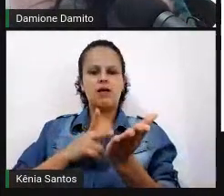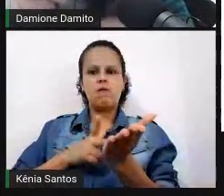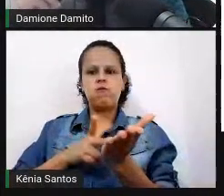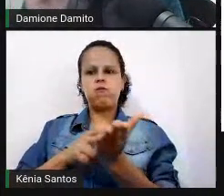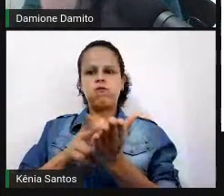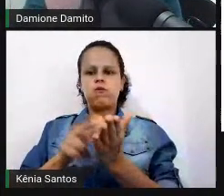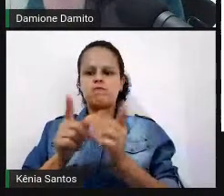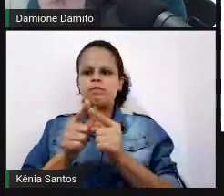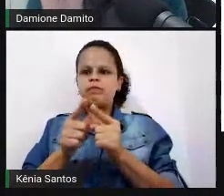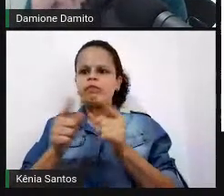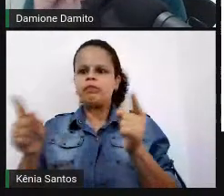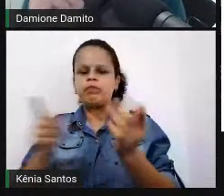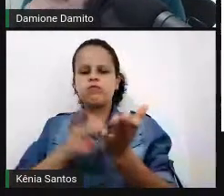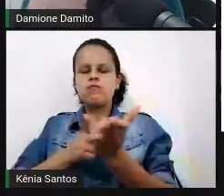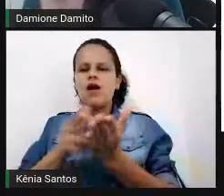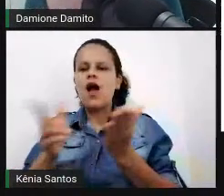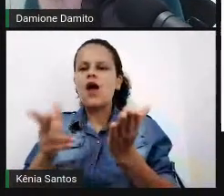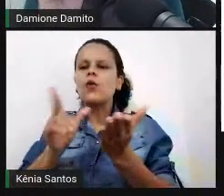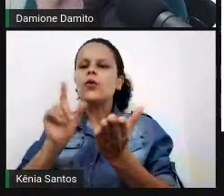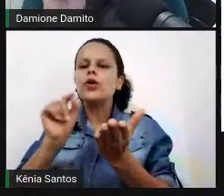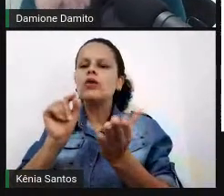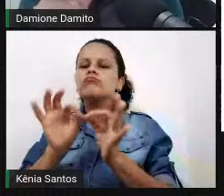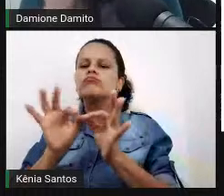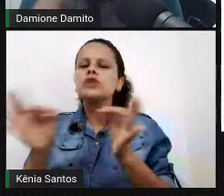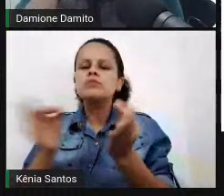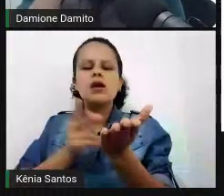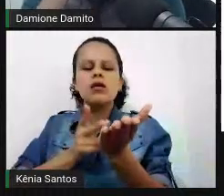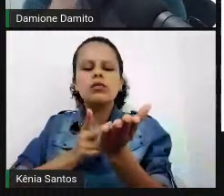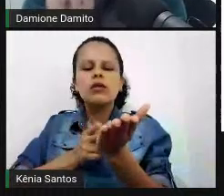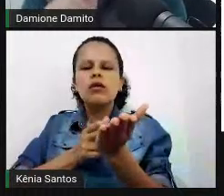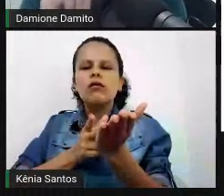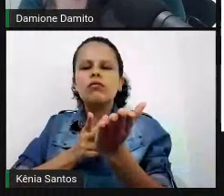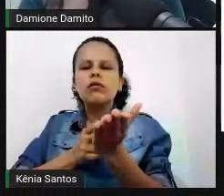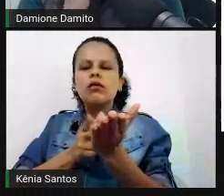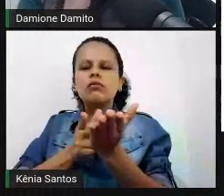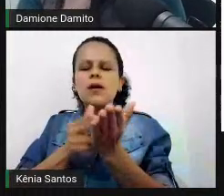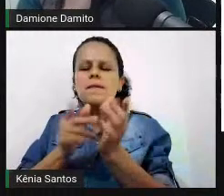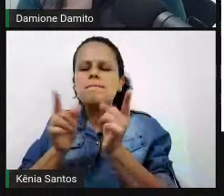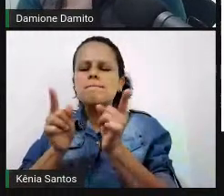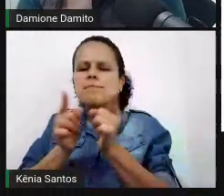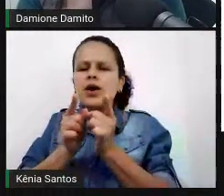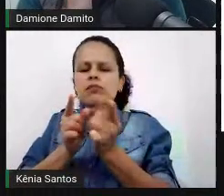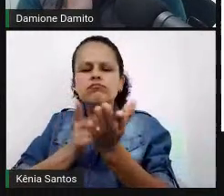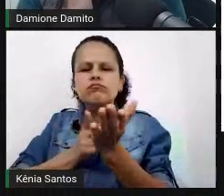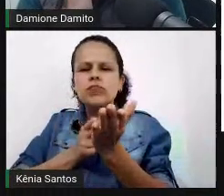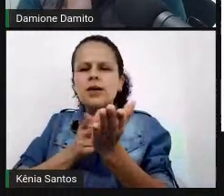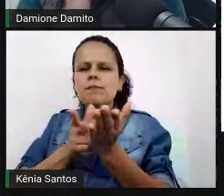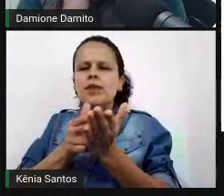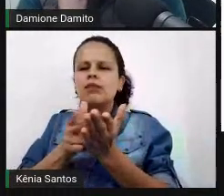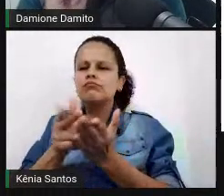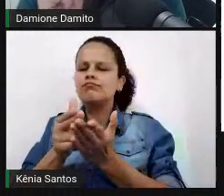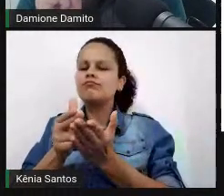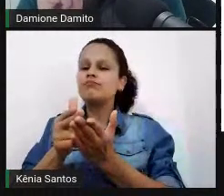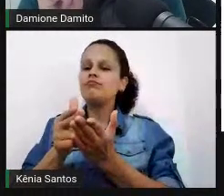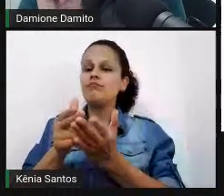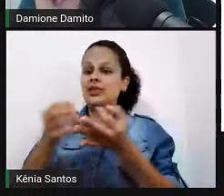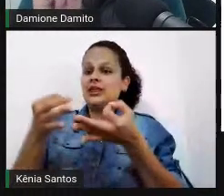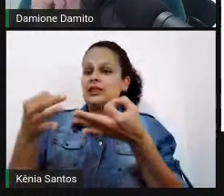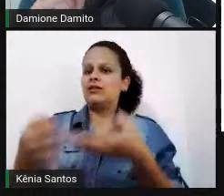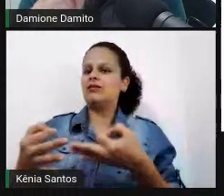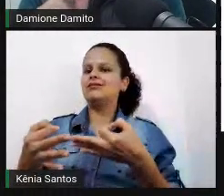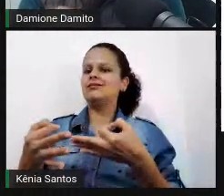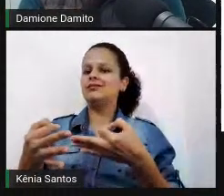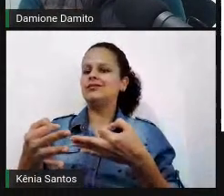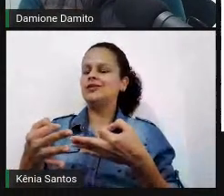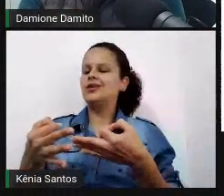extremamente invasivo, viraram pequenos cortinhos, né? Milimétricos, assertivos e, a partir daí, você consegue fazer essa